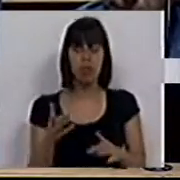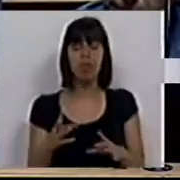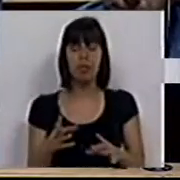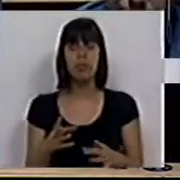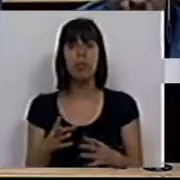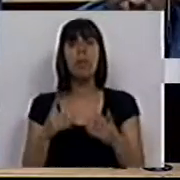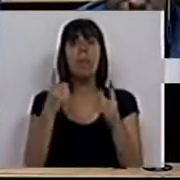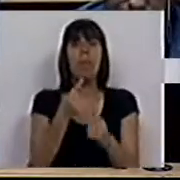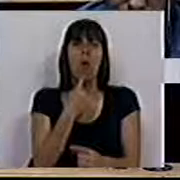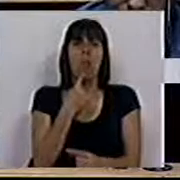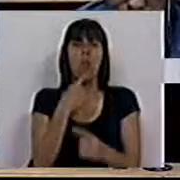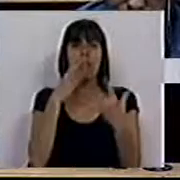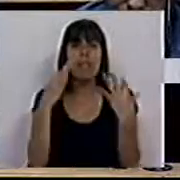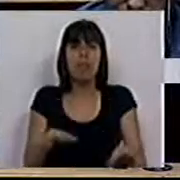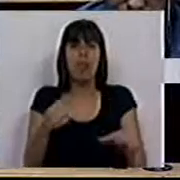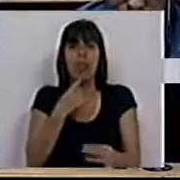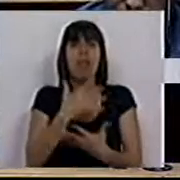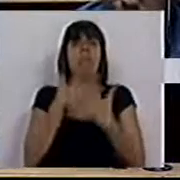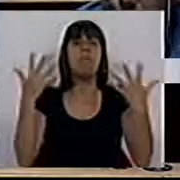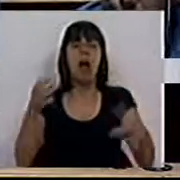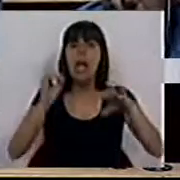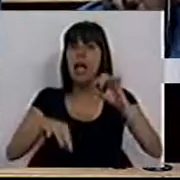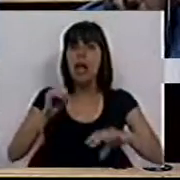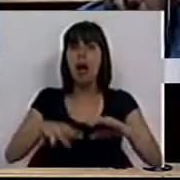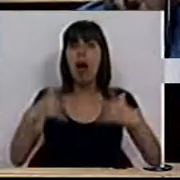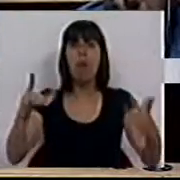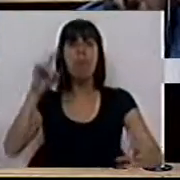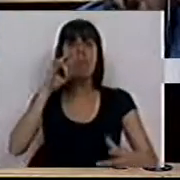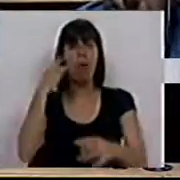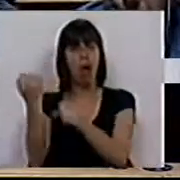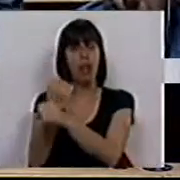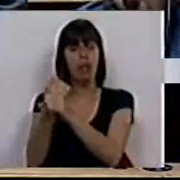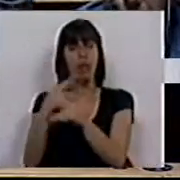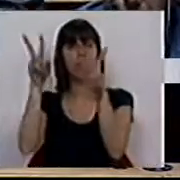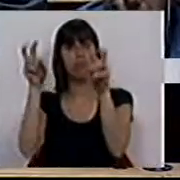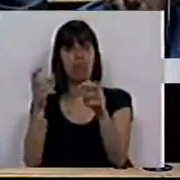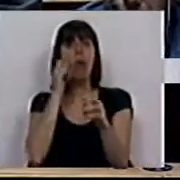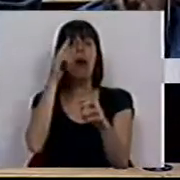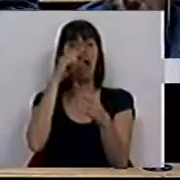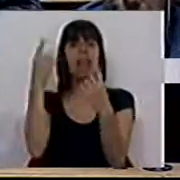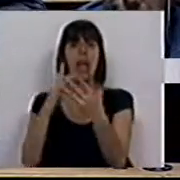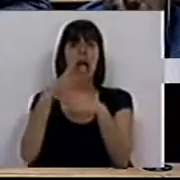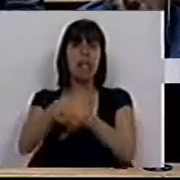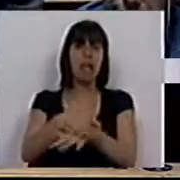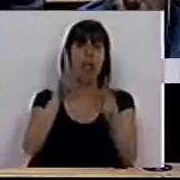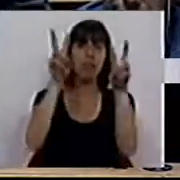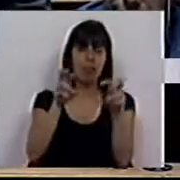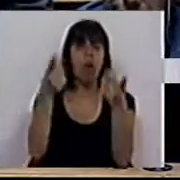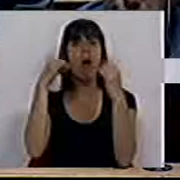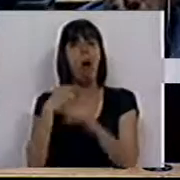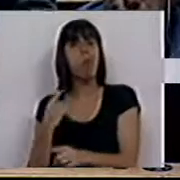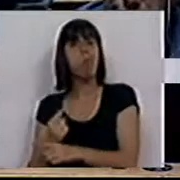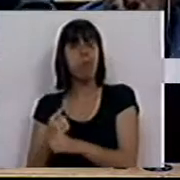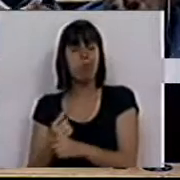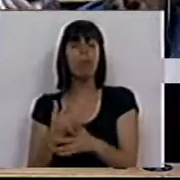a uma excessiva simplificação que possa pôr em causa quer a segurança das atividades que falamos e de quem usufrui delas, como também